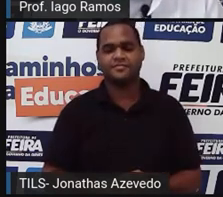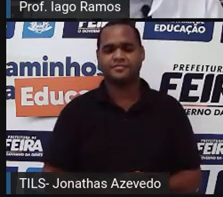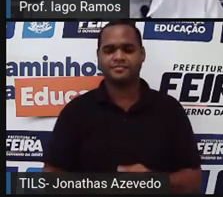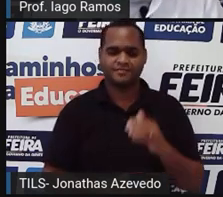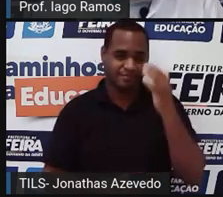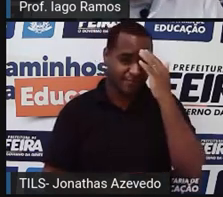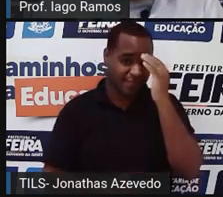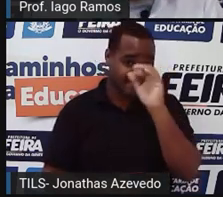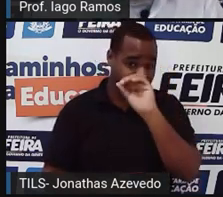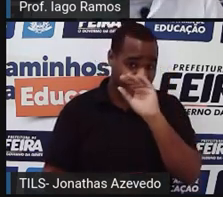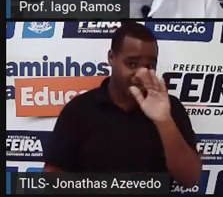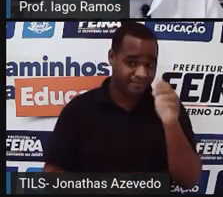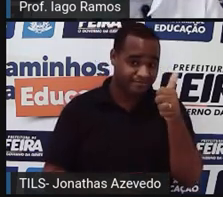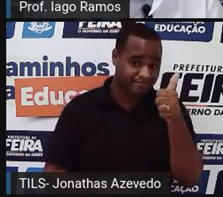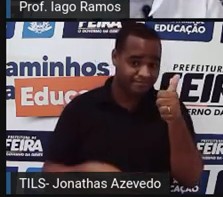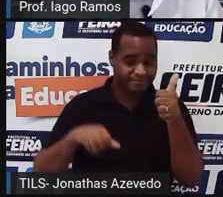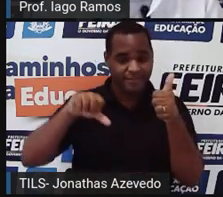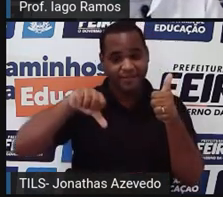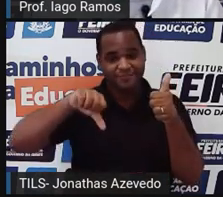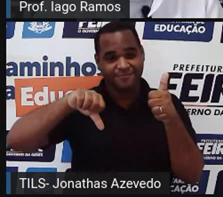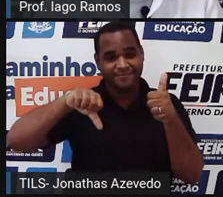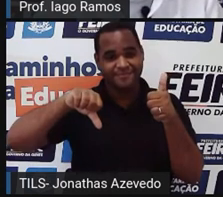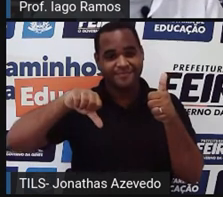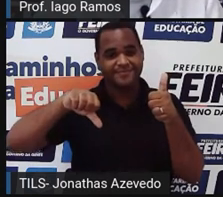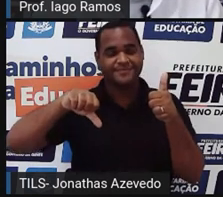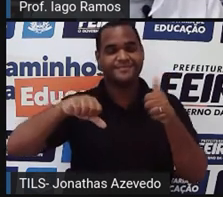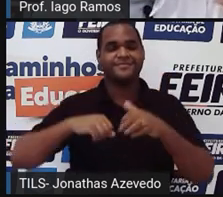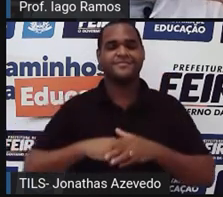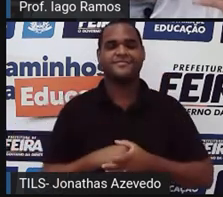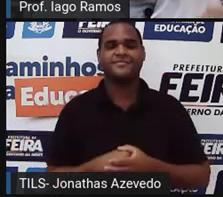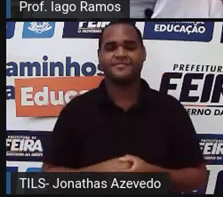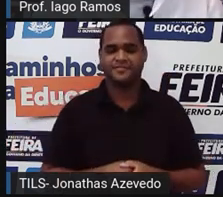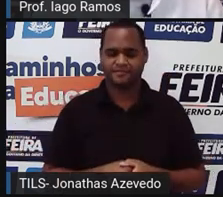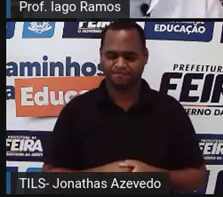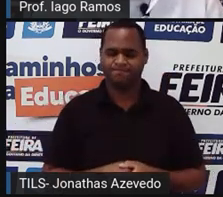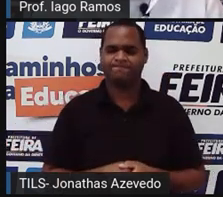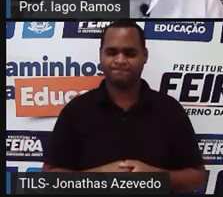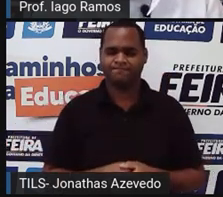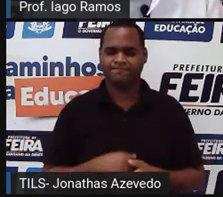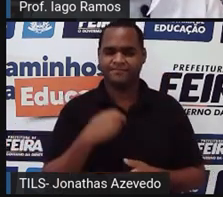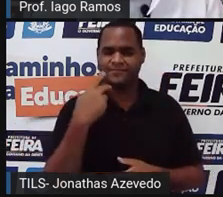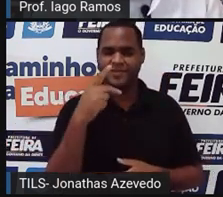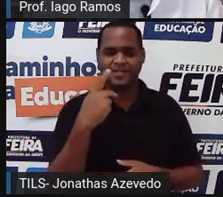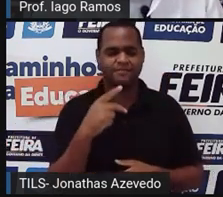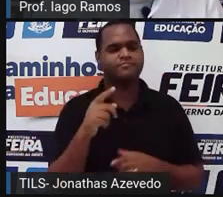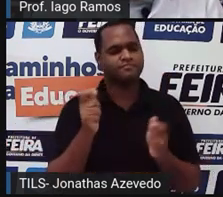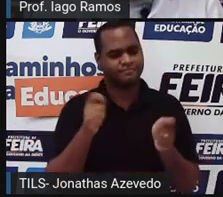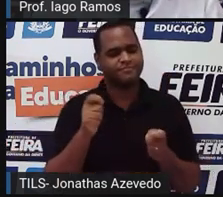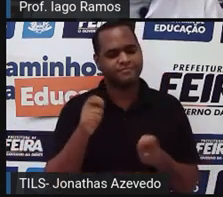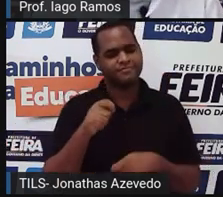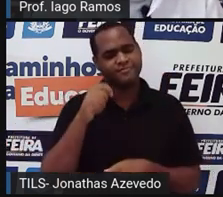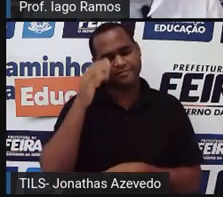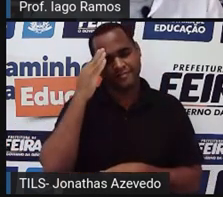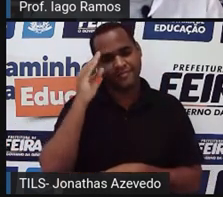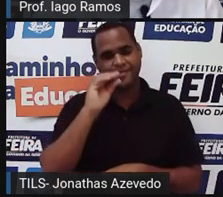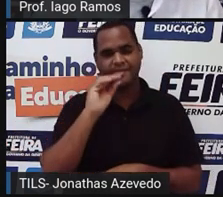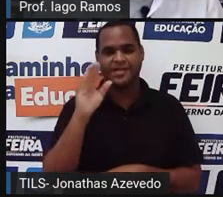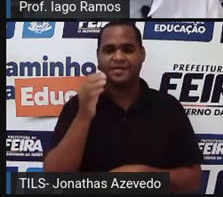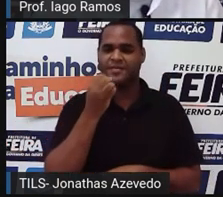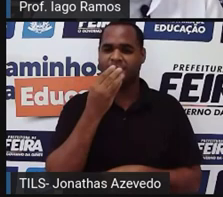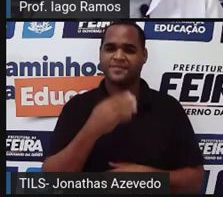Entendido? Sim ou não? Do fundo do coração, eu espero que sim. Tá bom?